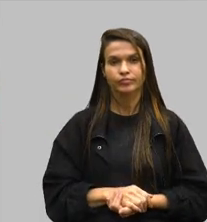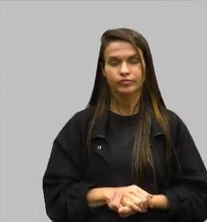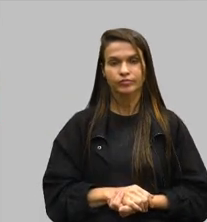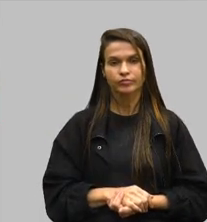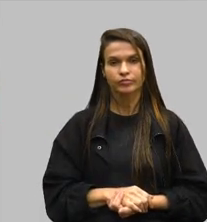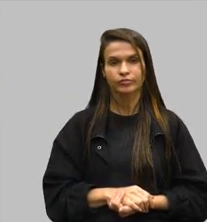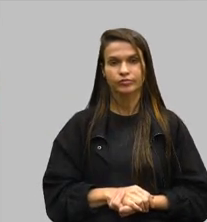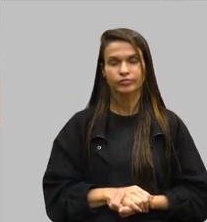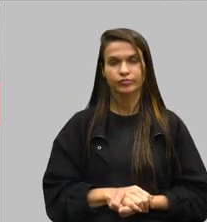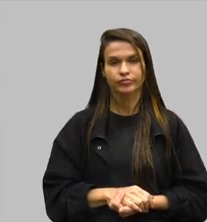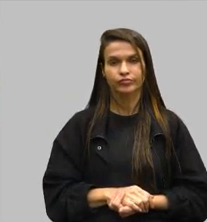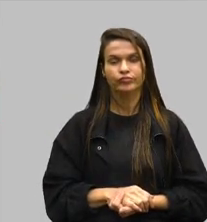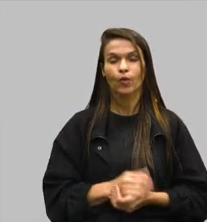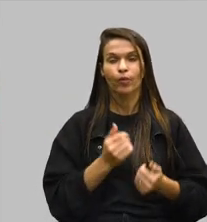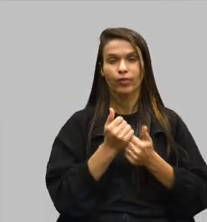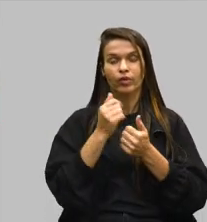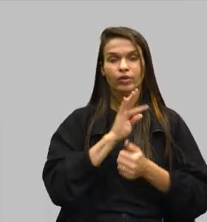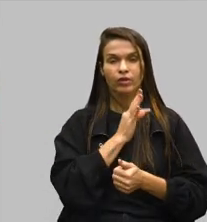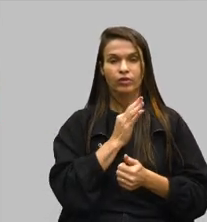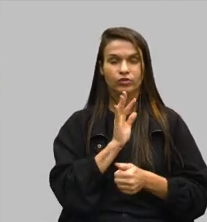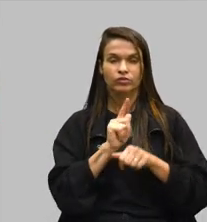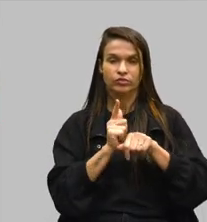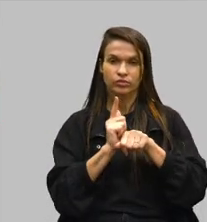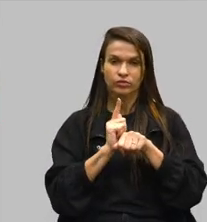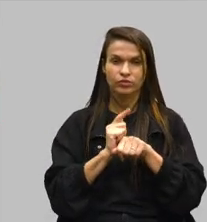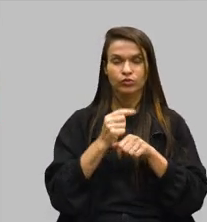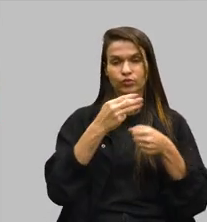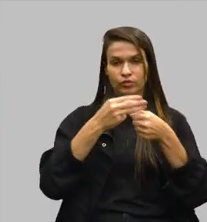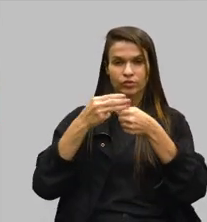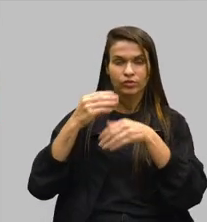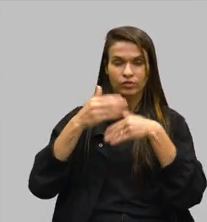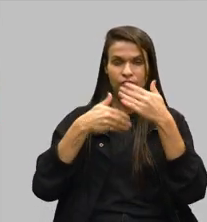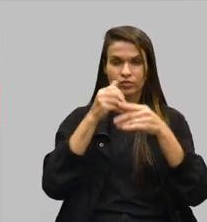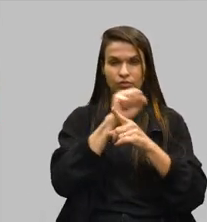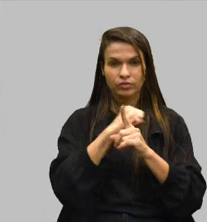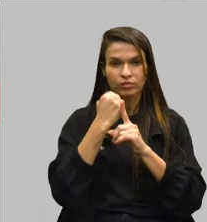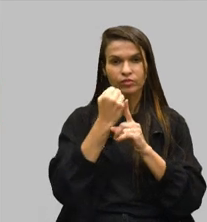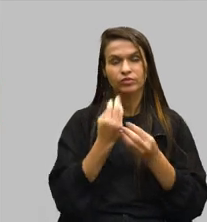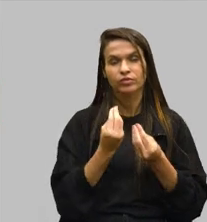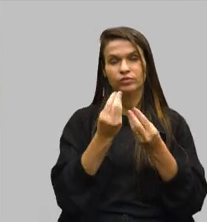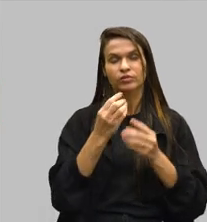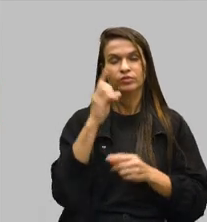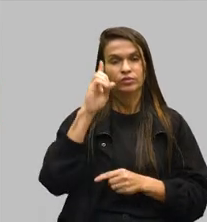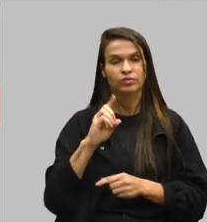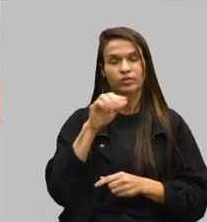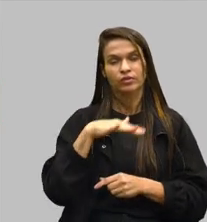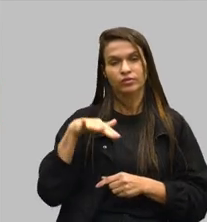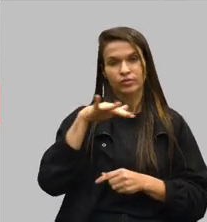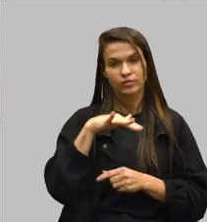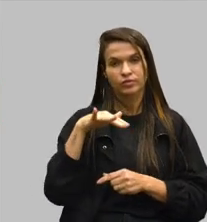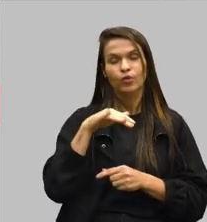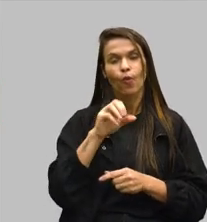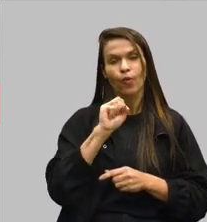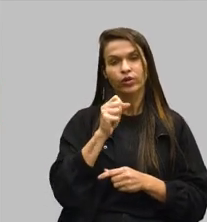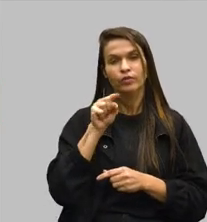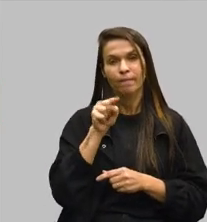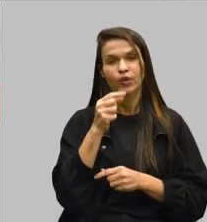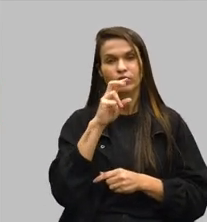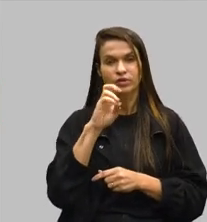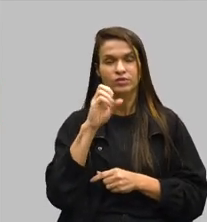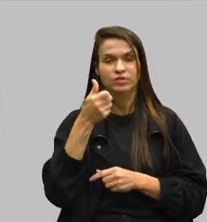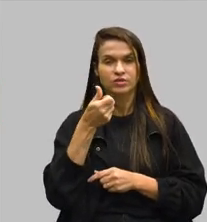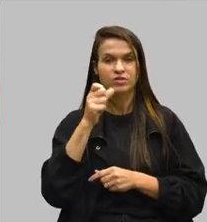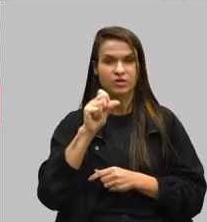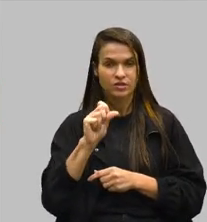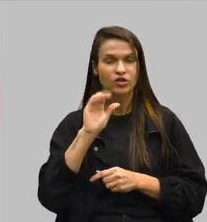O apoio técnico aos gestores e técnicos municipais de desenvolvimento social ofertado pelas diretorias regionais, 8.516